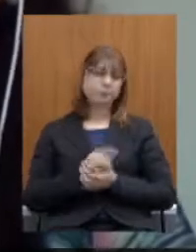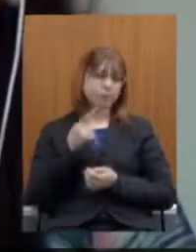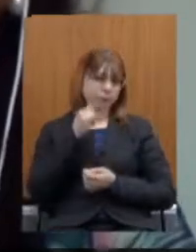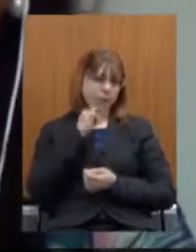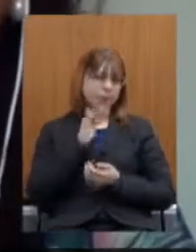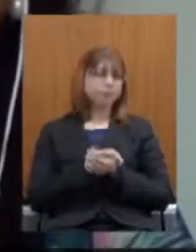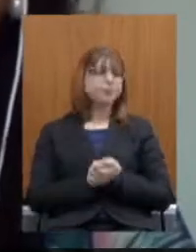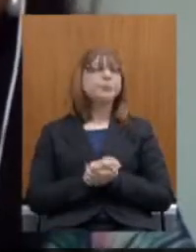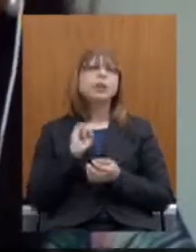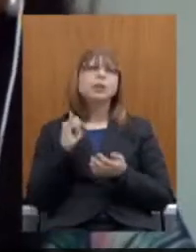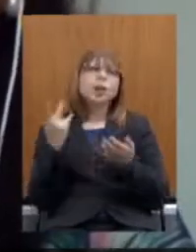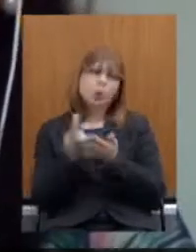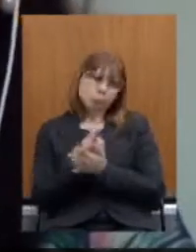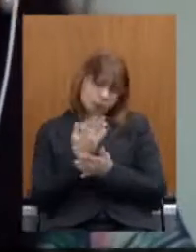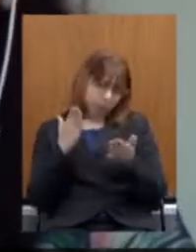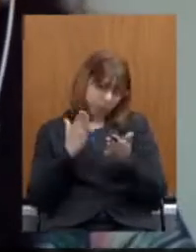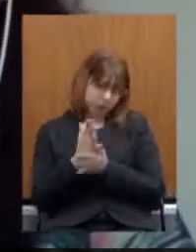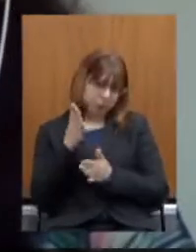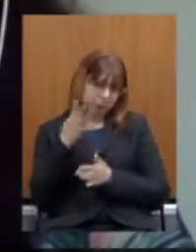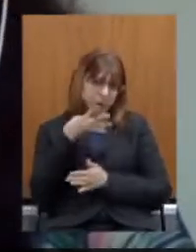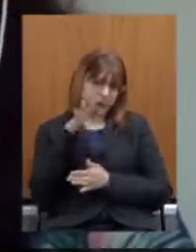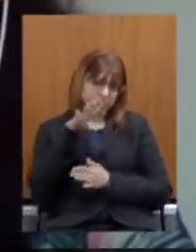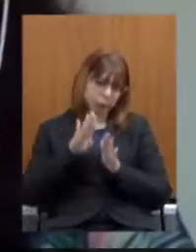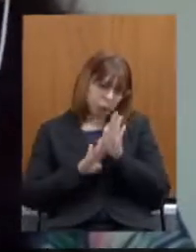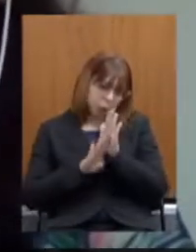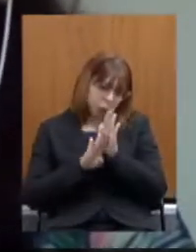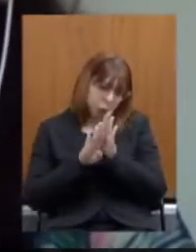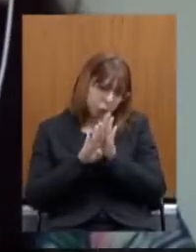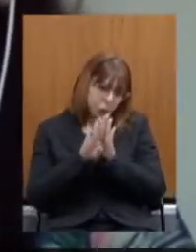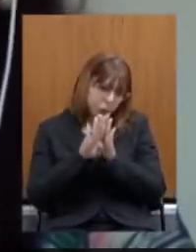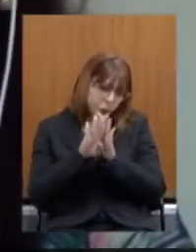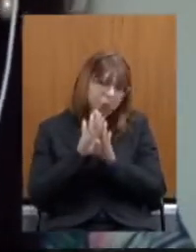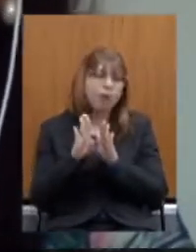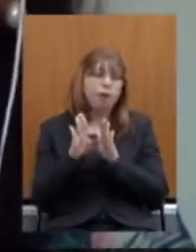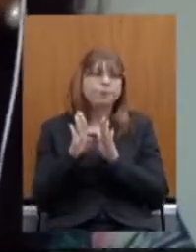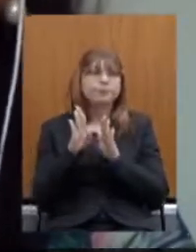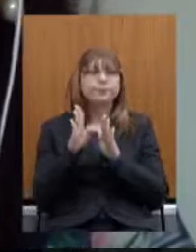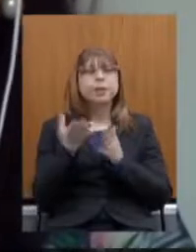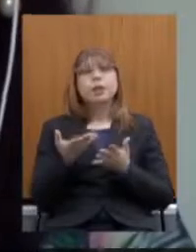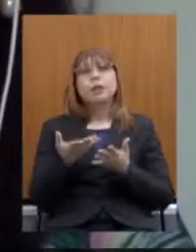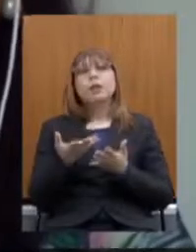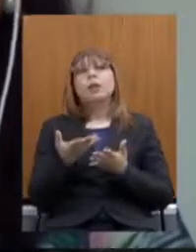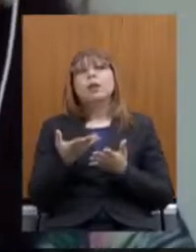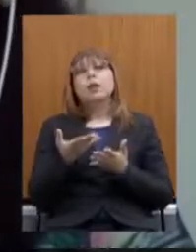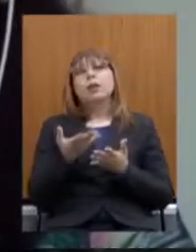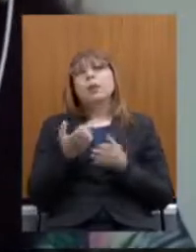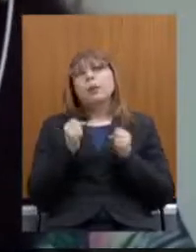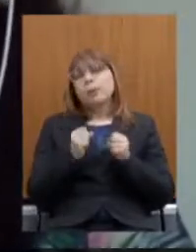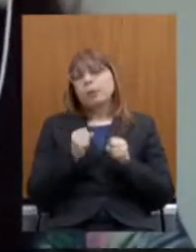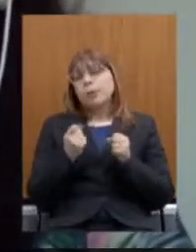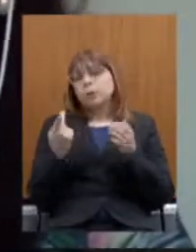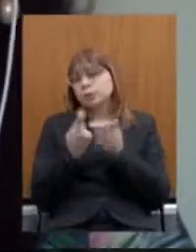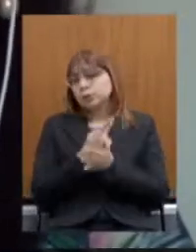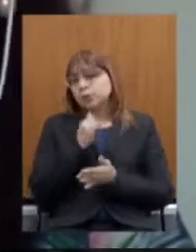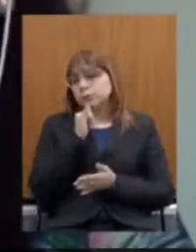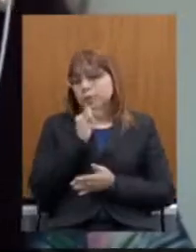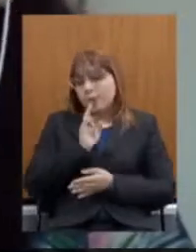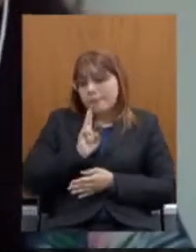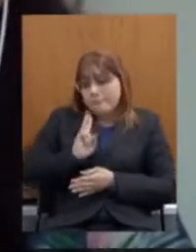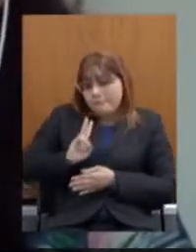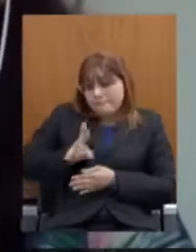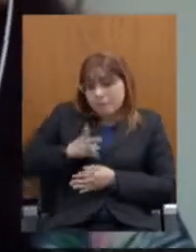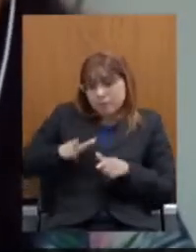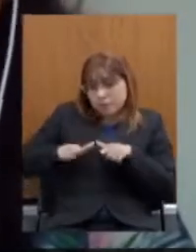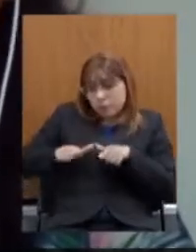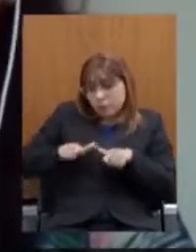eventualmente, ser aprovada uma tabela progressiva, nós podemos ter uma situação em que, numa mesma carreira,